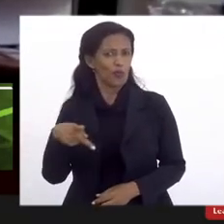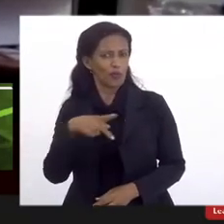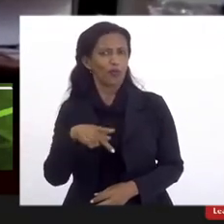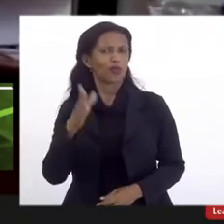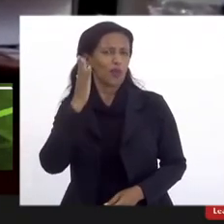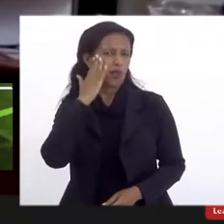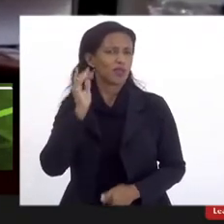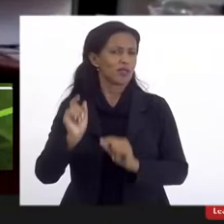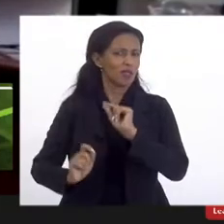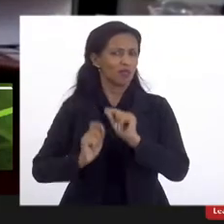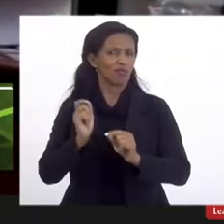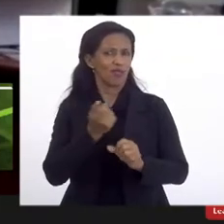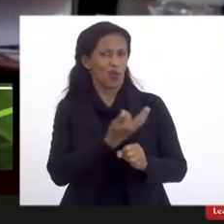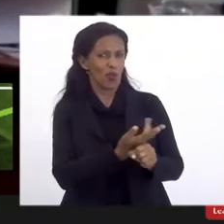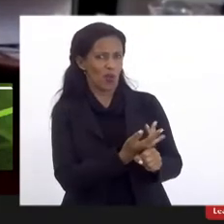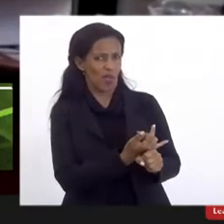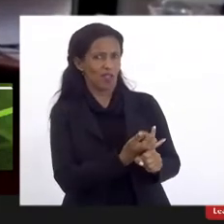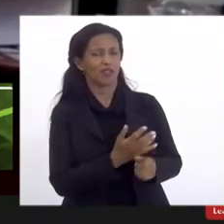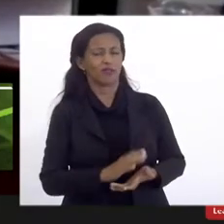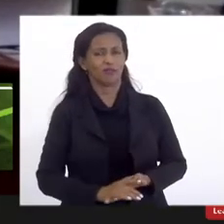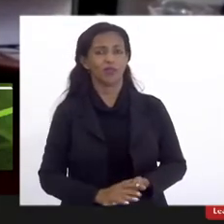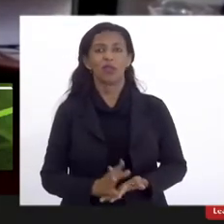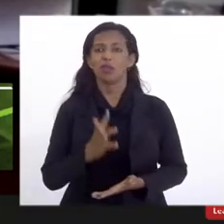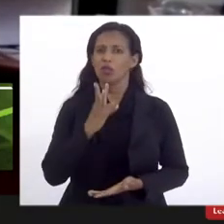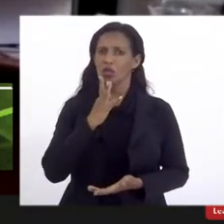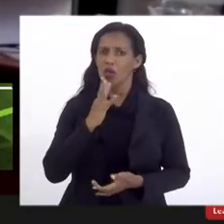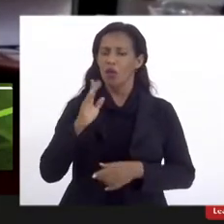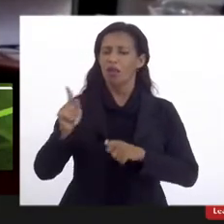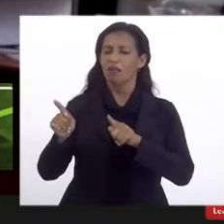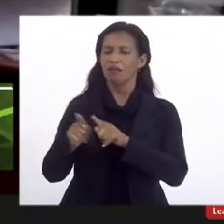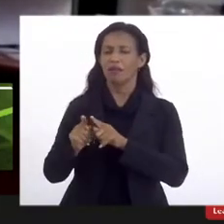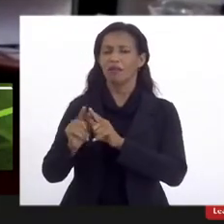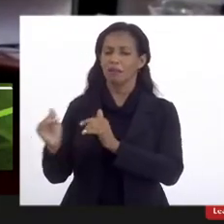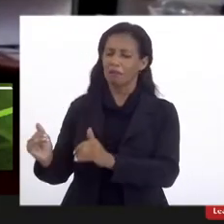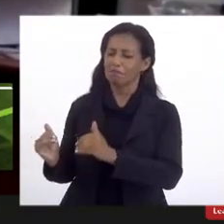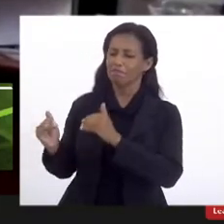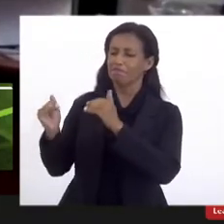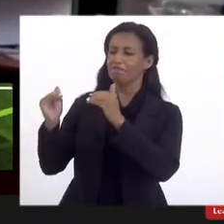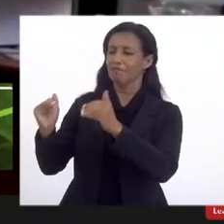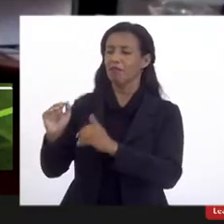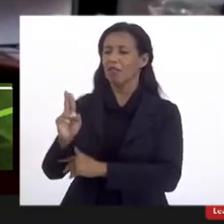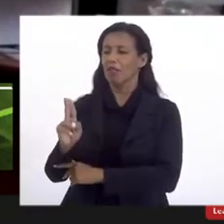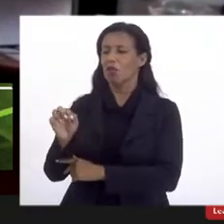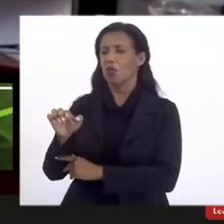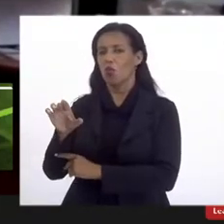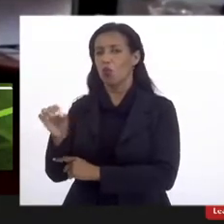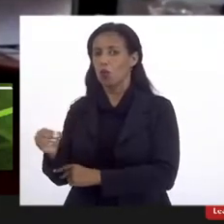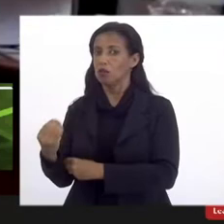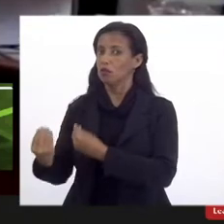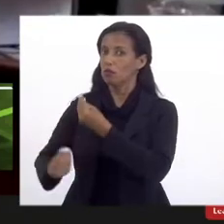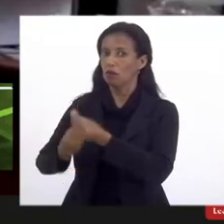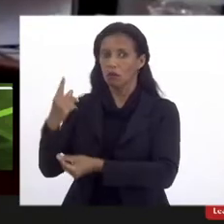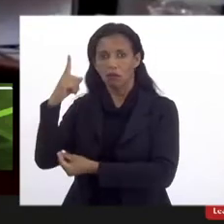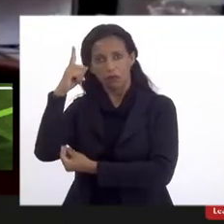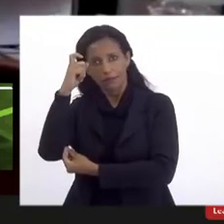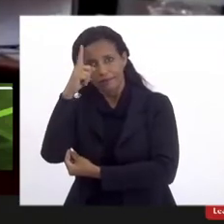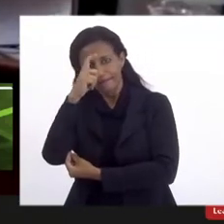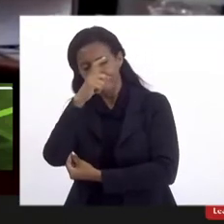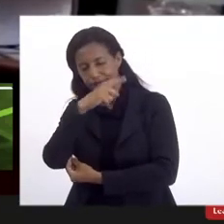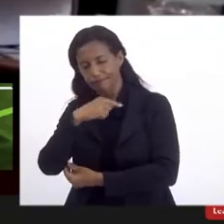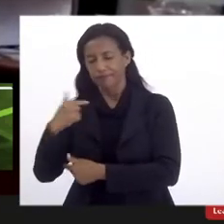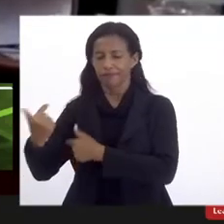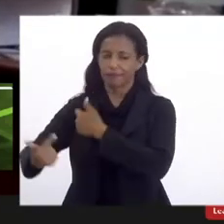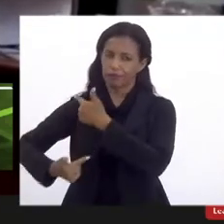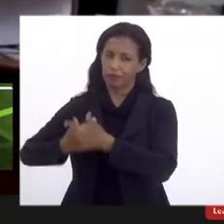eu sei que é a UERJ. E conheço também os grandes méritos da UESO que, em dificílimas condições de